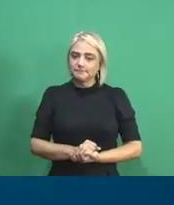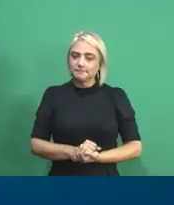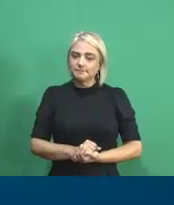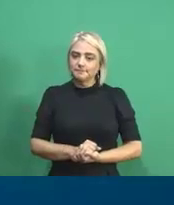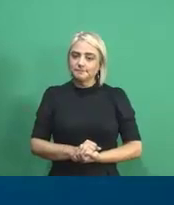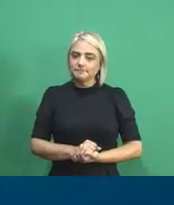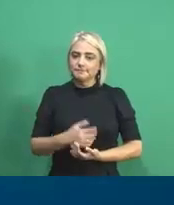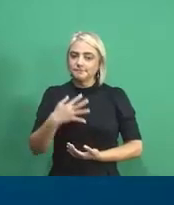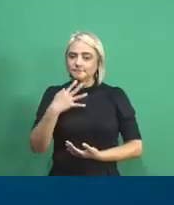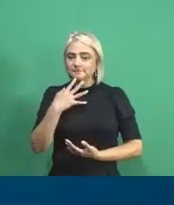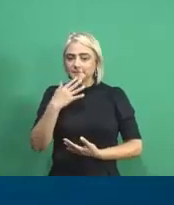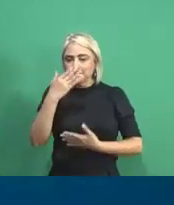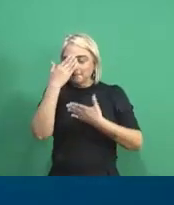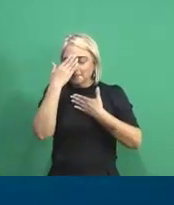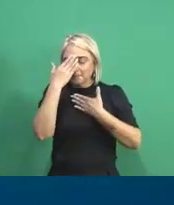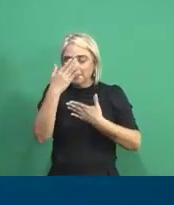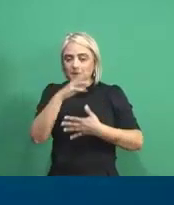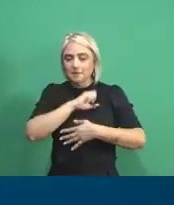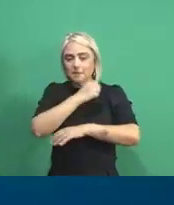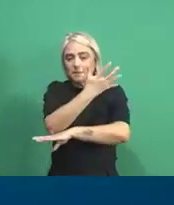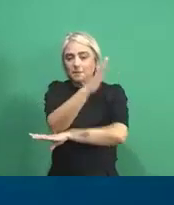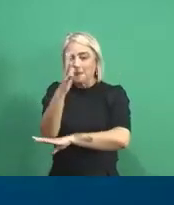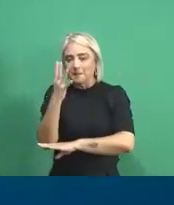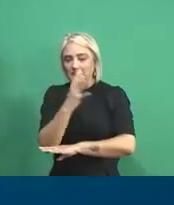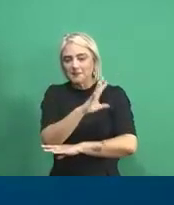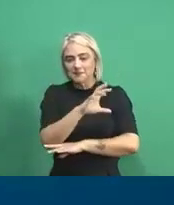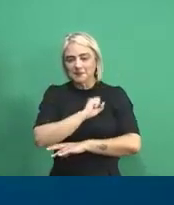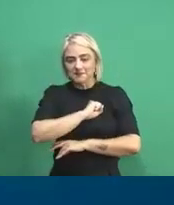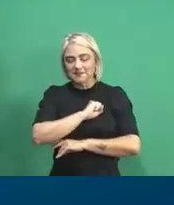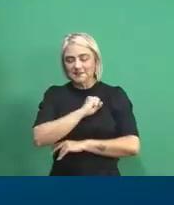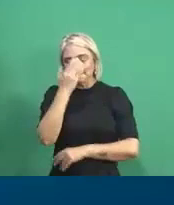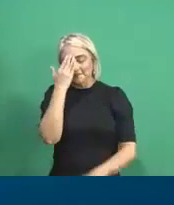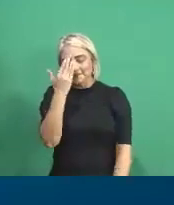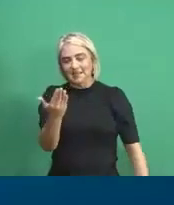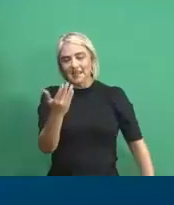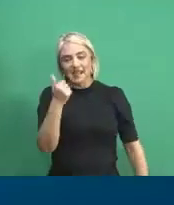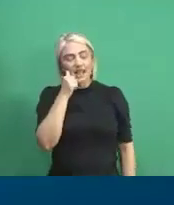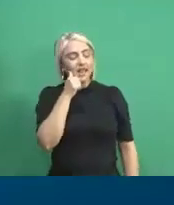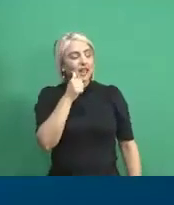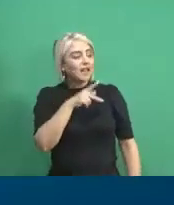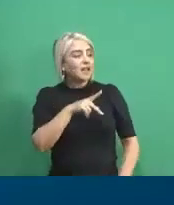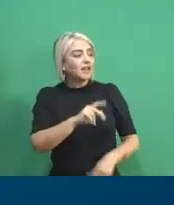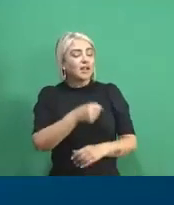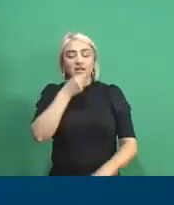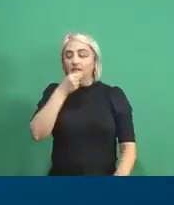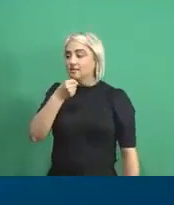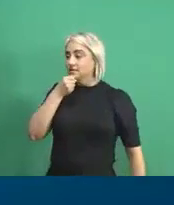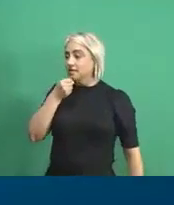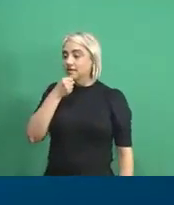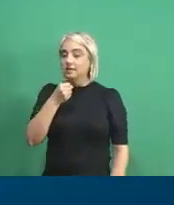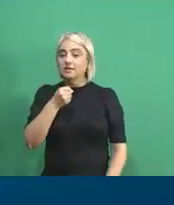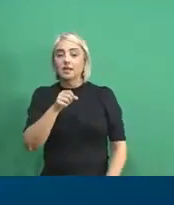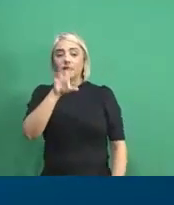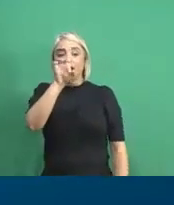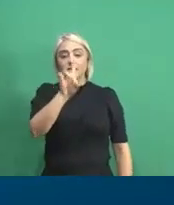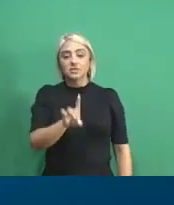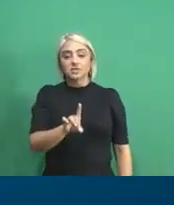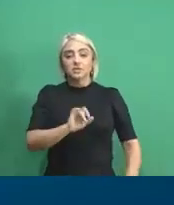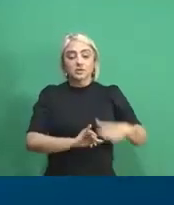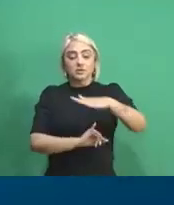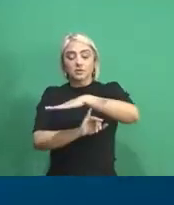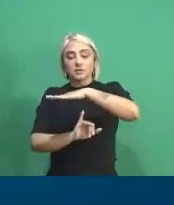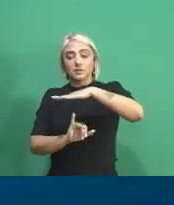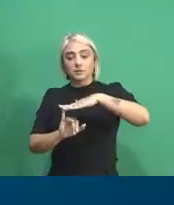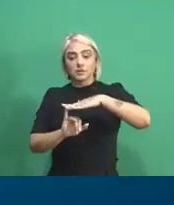E eu acho que é isso. Muito amor pela Amazônia. Obrigada. Obrigada, doutora. Nós entrevistamos aqui a diretora do INPA,